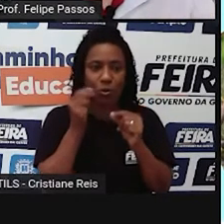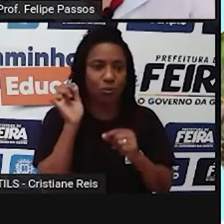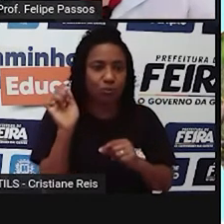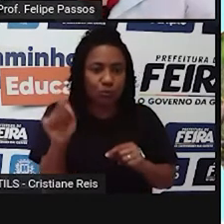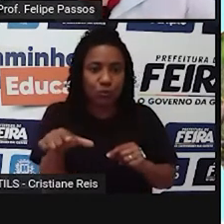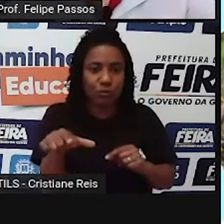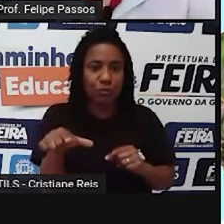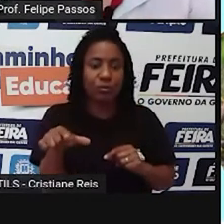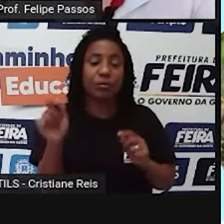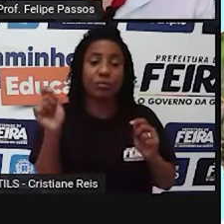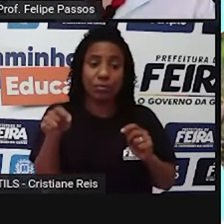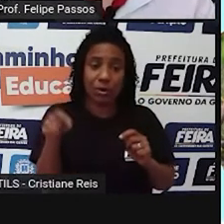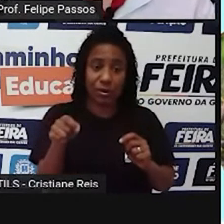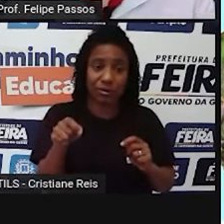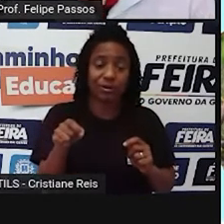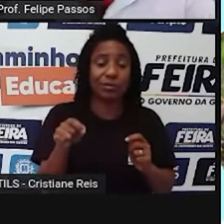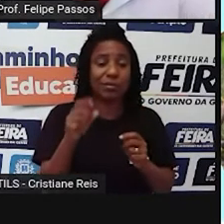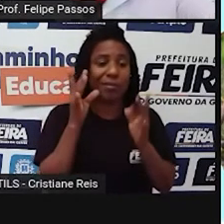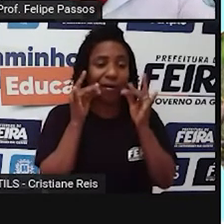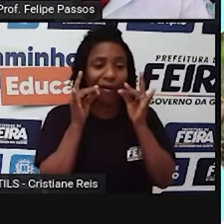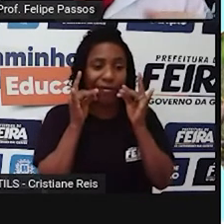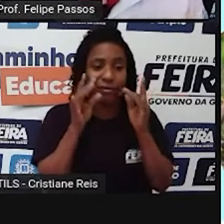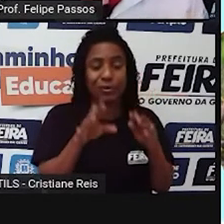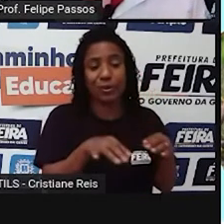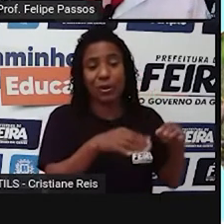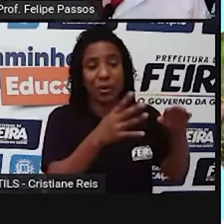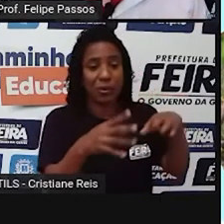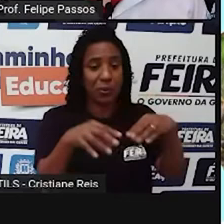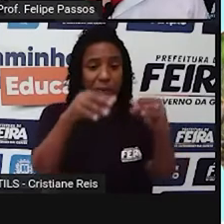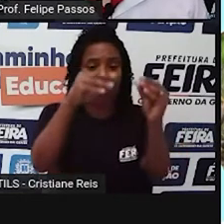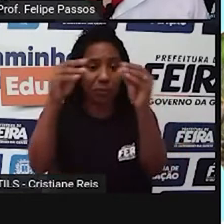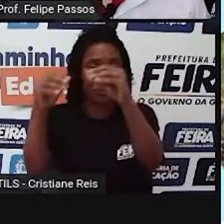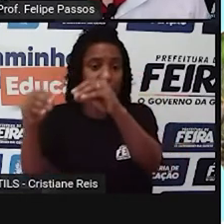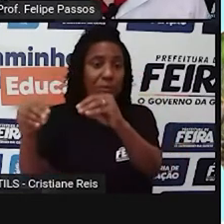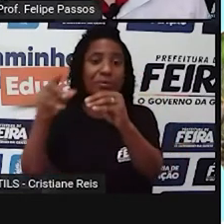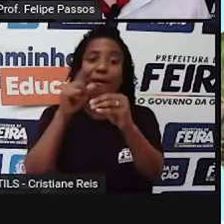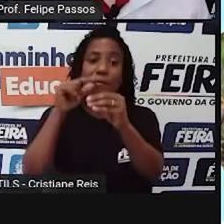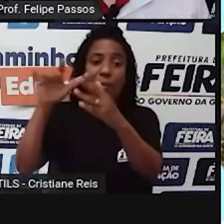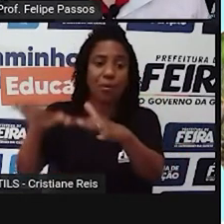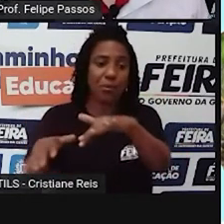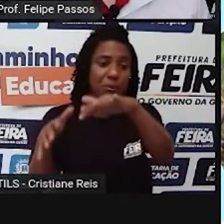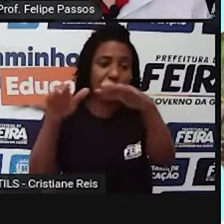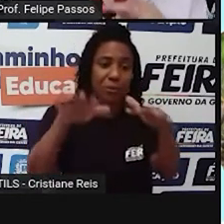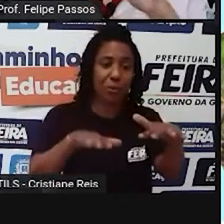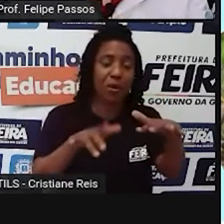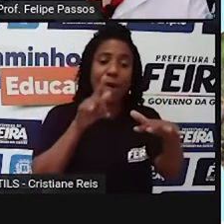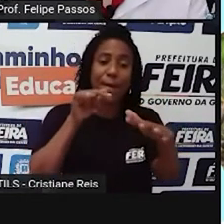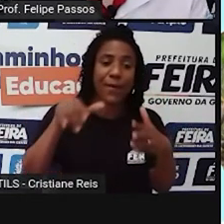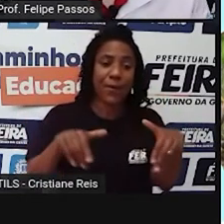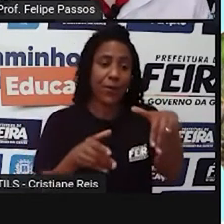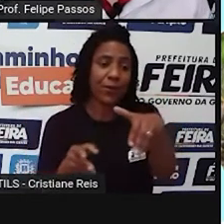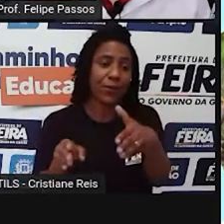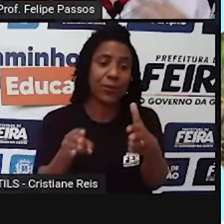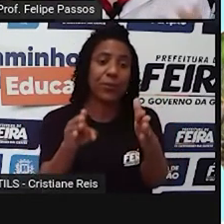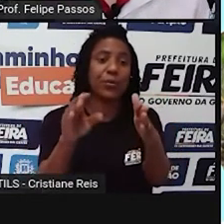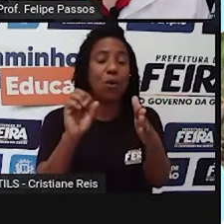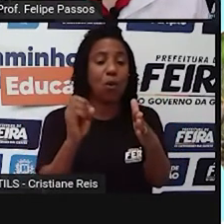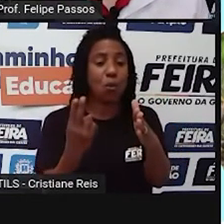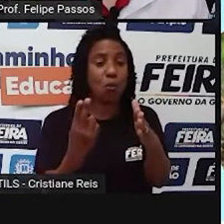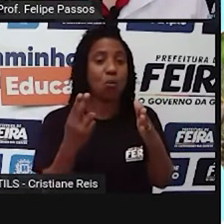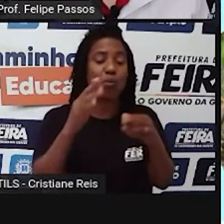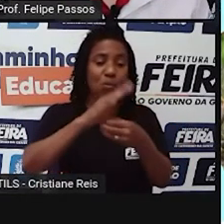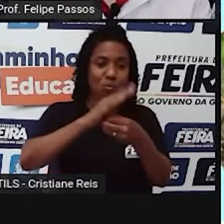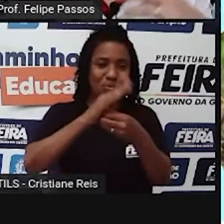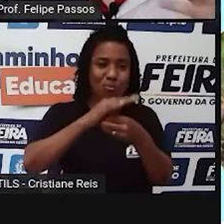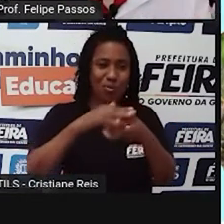ir voando e parar num rio. Desse rio, ele vai ser levado pro mar. Ou então, ele vai parar num bueiro, que vai entupir aquele bueiro, vai causar um